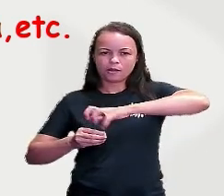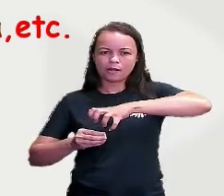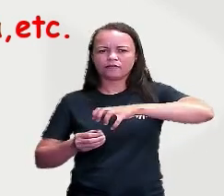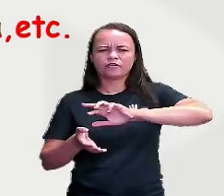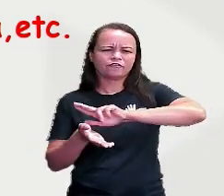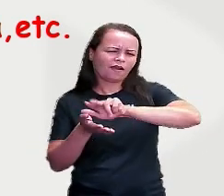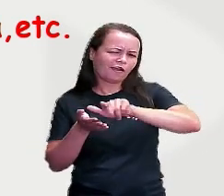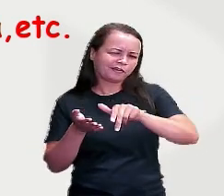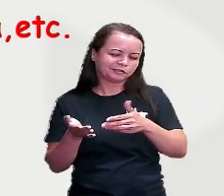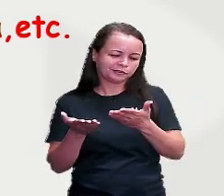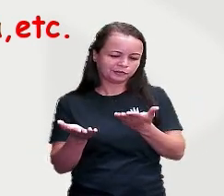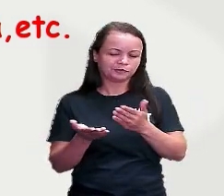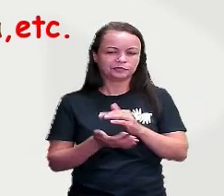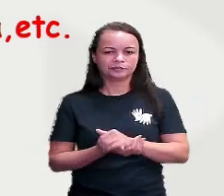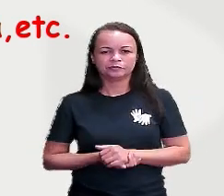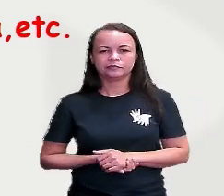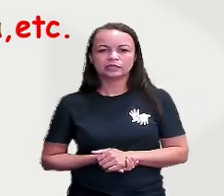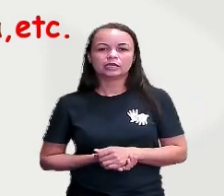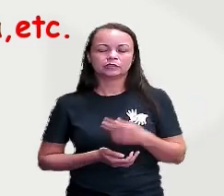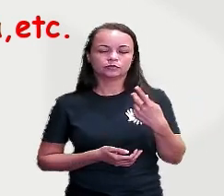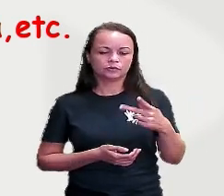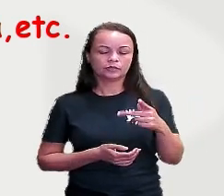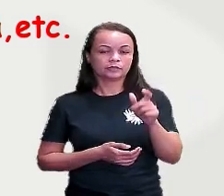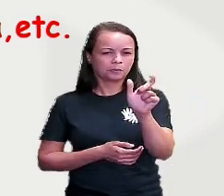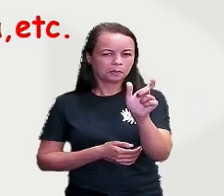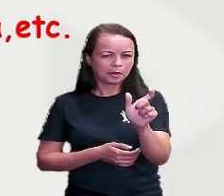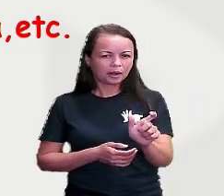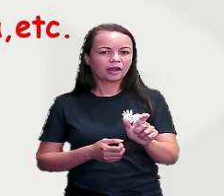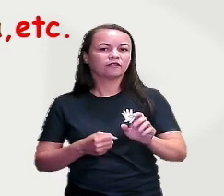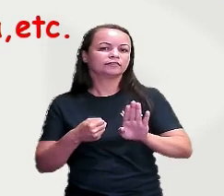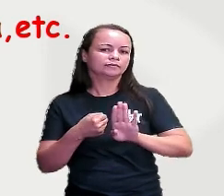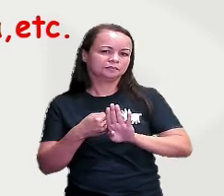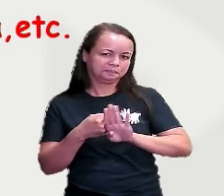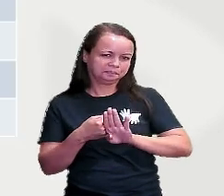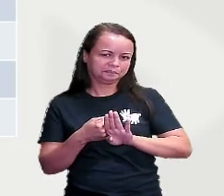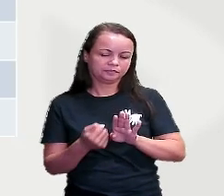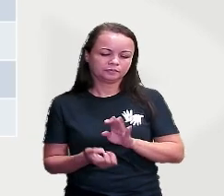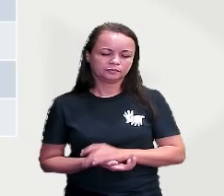outros. Tá bom? Então todas essas palavrinhas são substantivos.